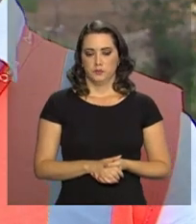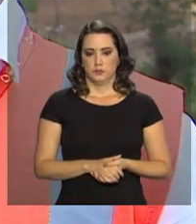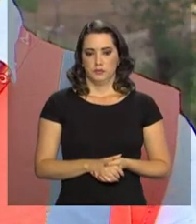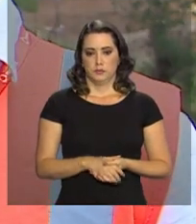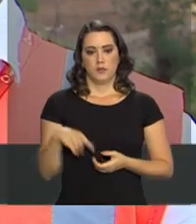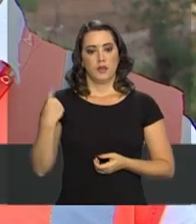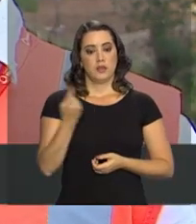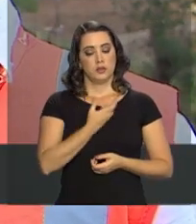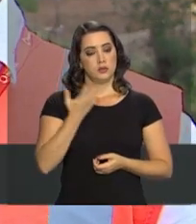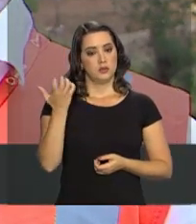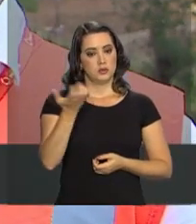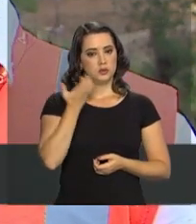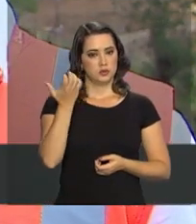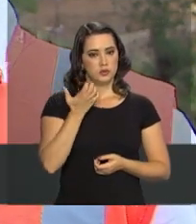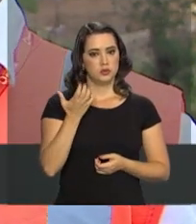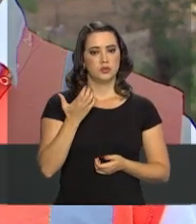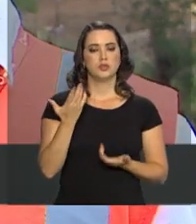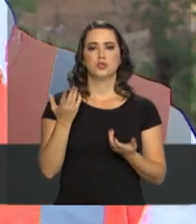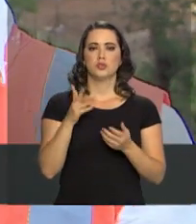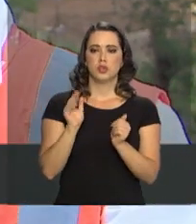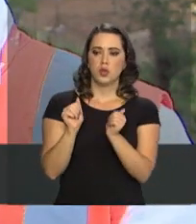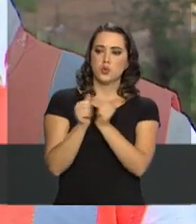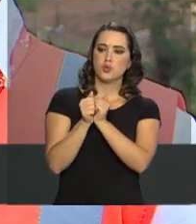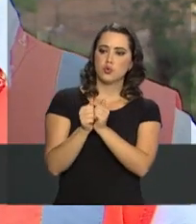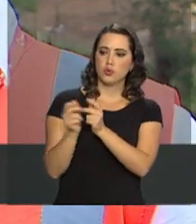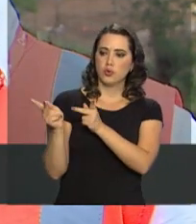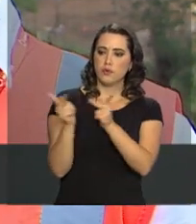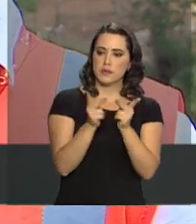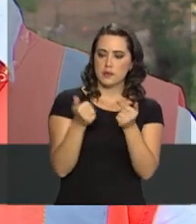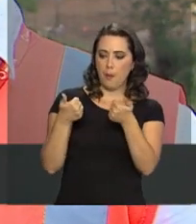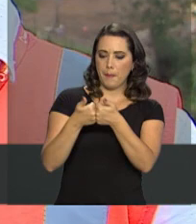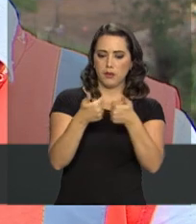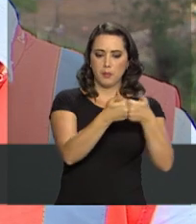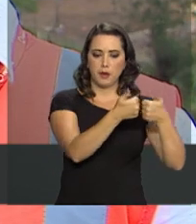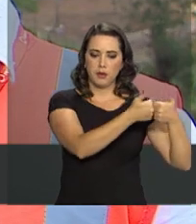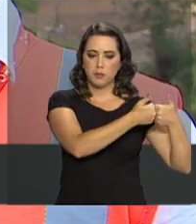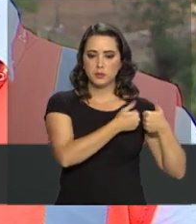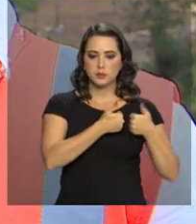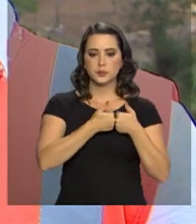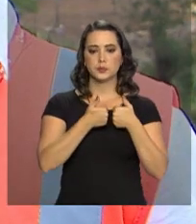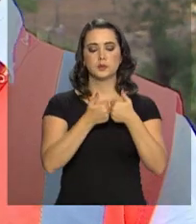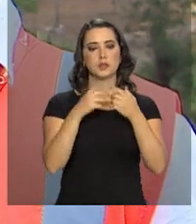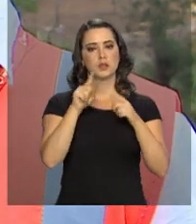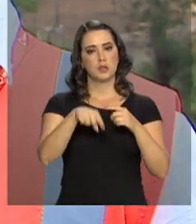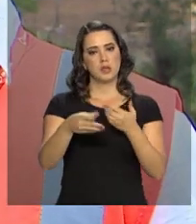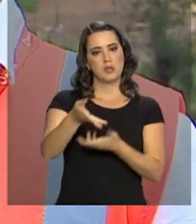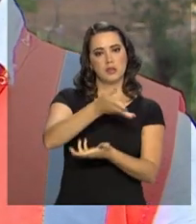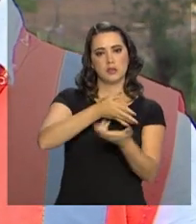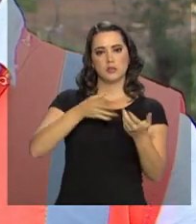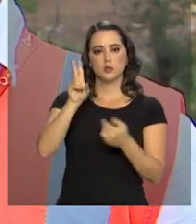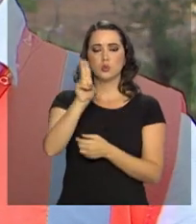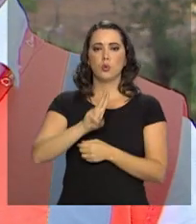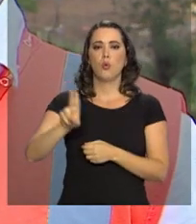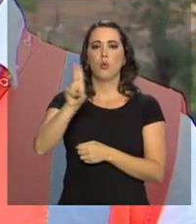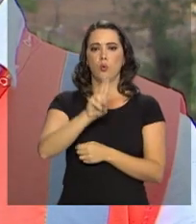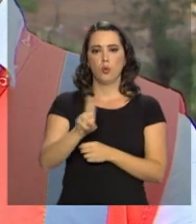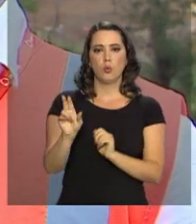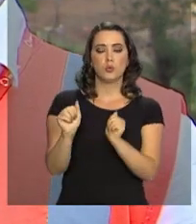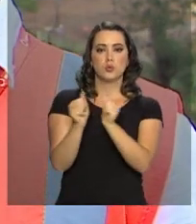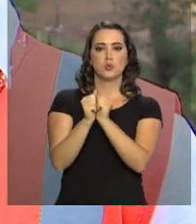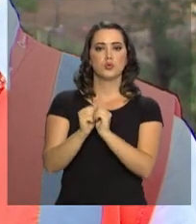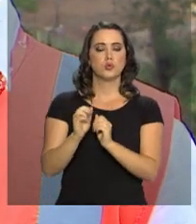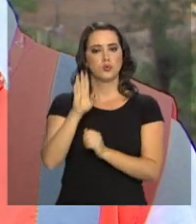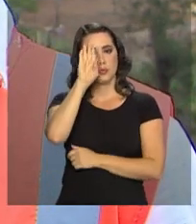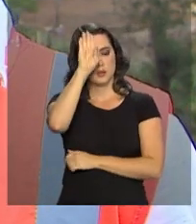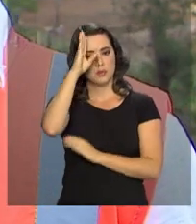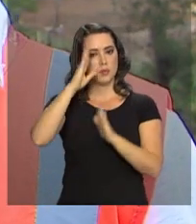o vizinho de lado, sempre o vizinho de lado, de frente, né? A relação dos equipamentos de uso coletivo, principalmente as